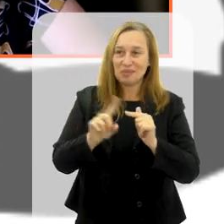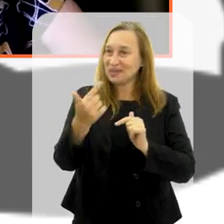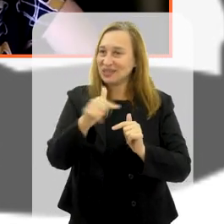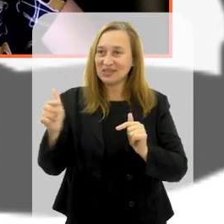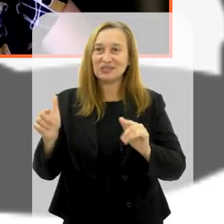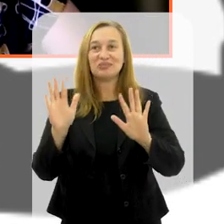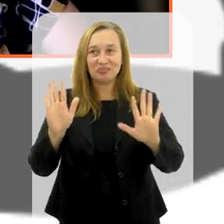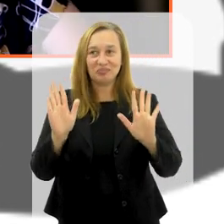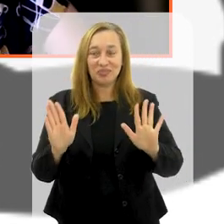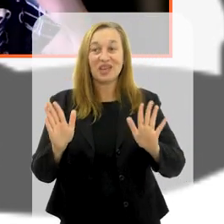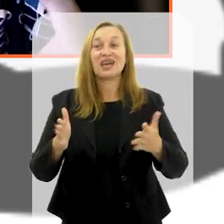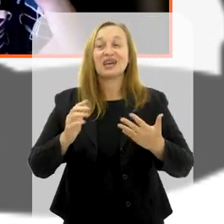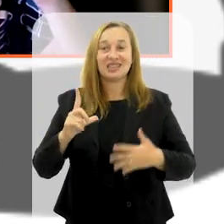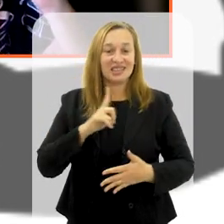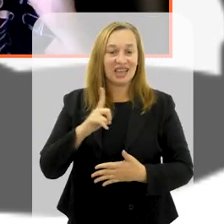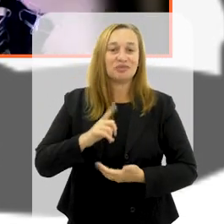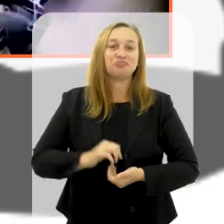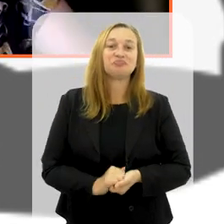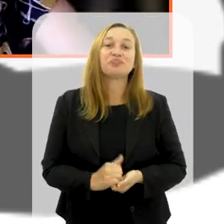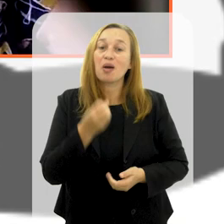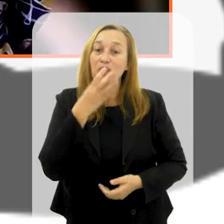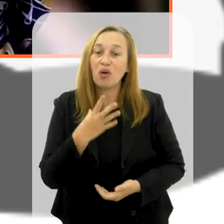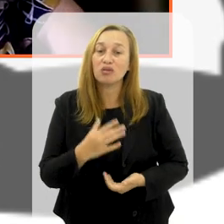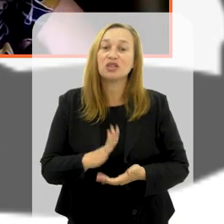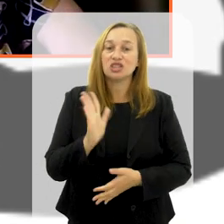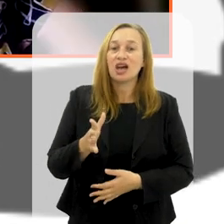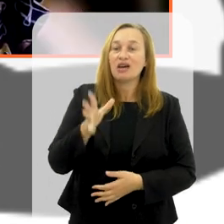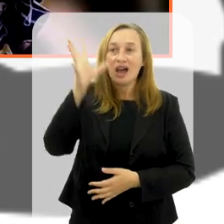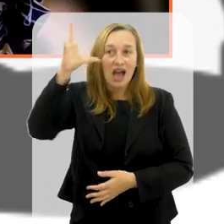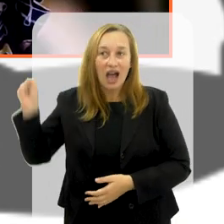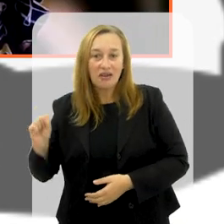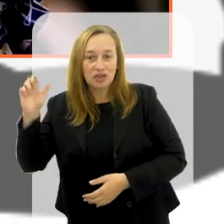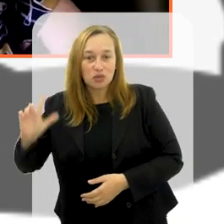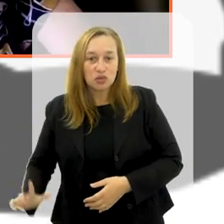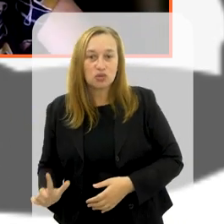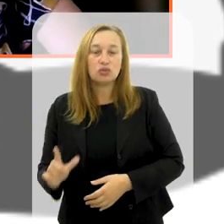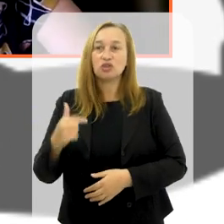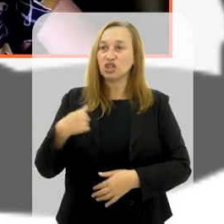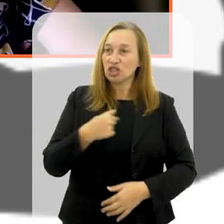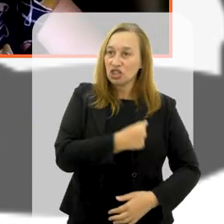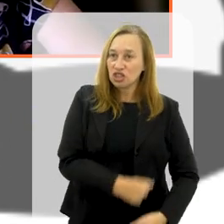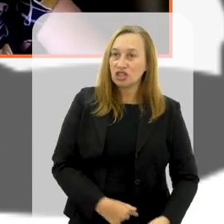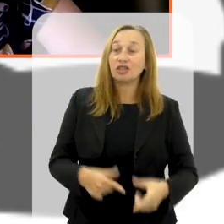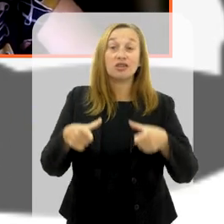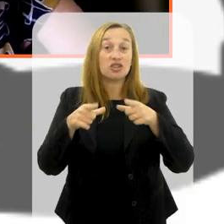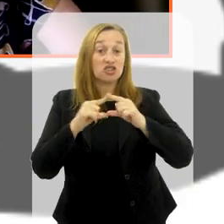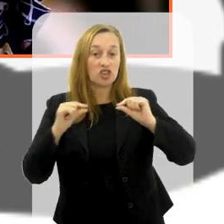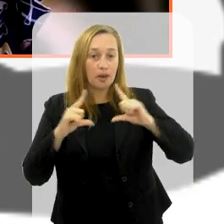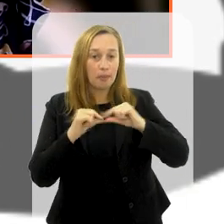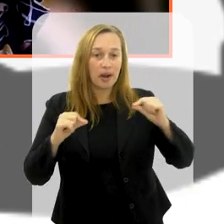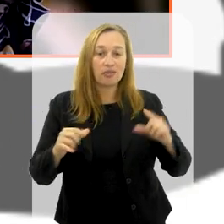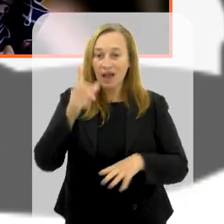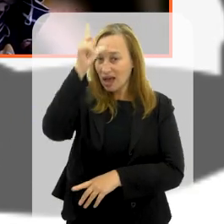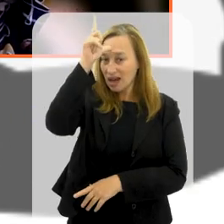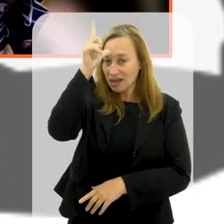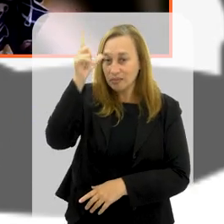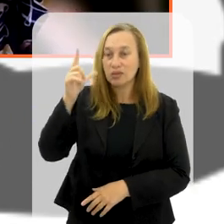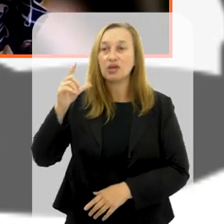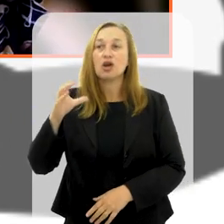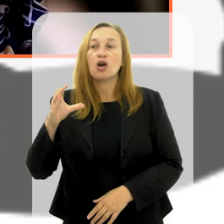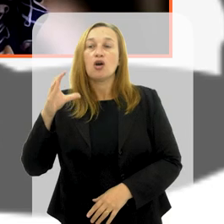tem que saber tudo de cor, né? ajudar, né? A gente tem... Bom, já falei, África do Sul, China, Japão,